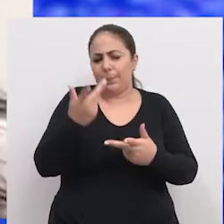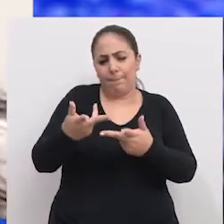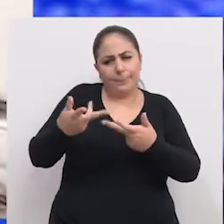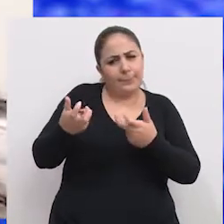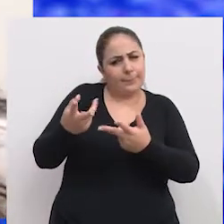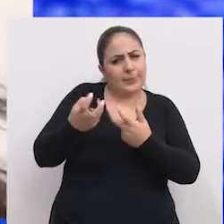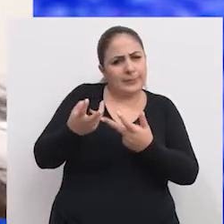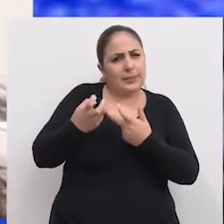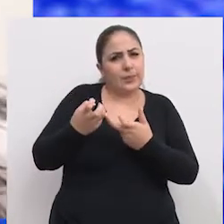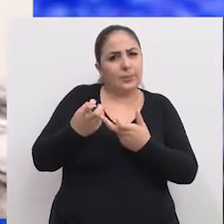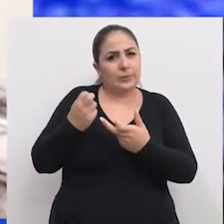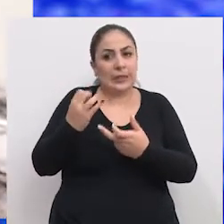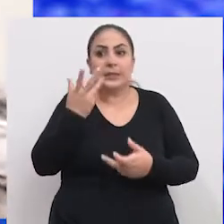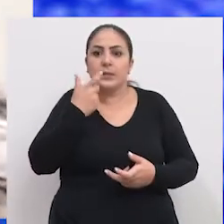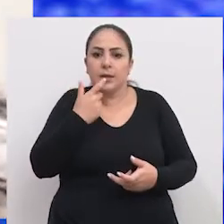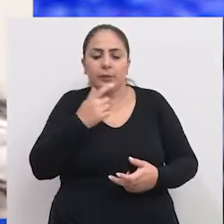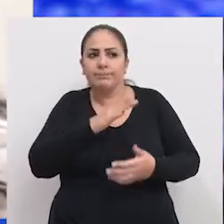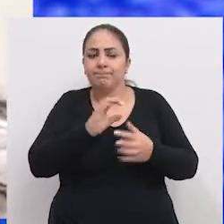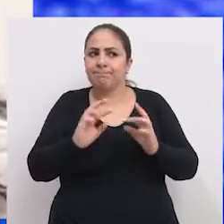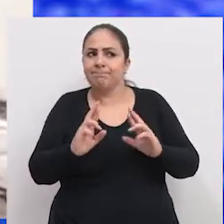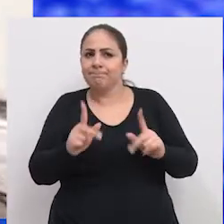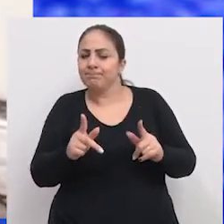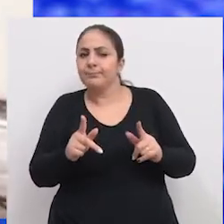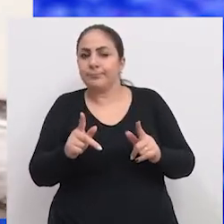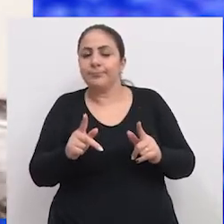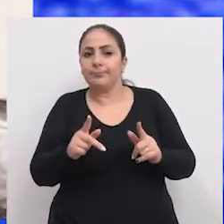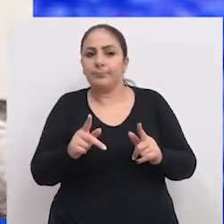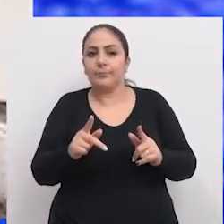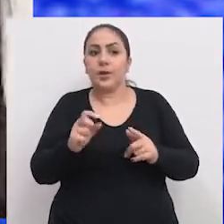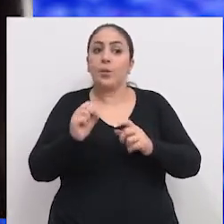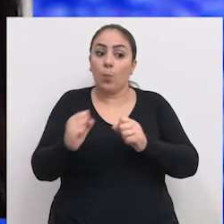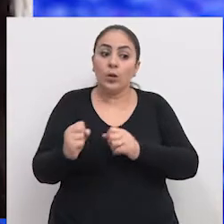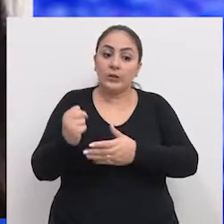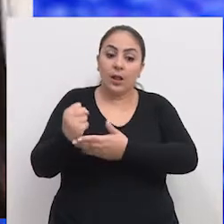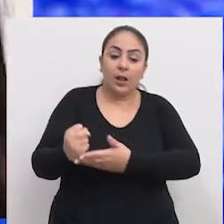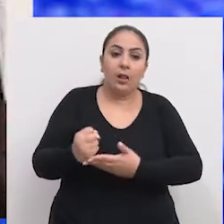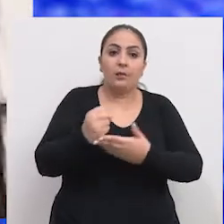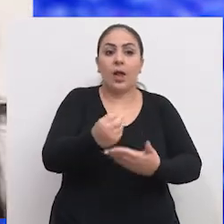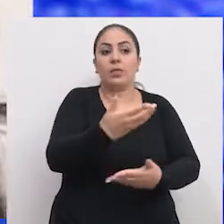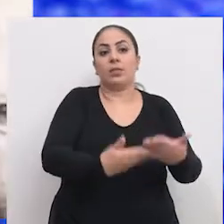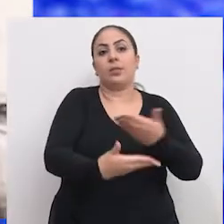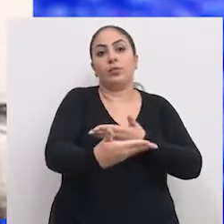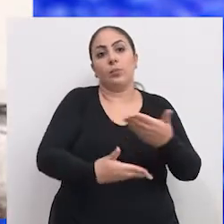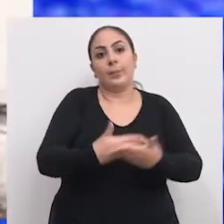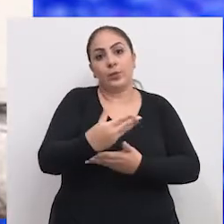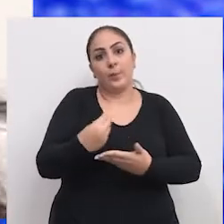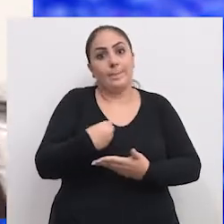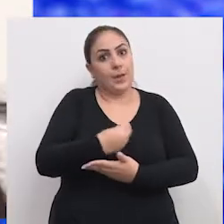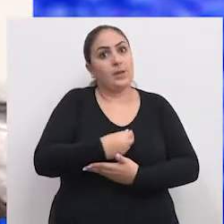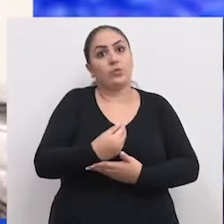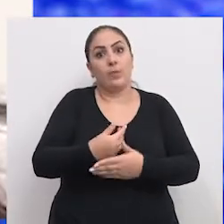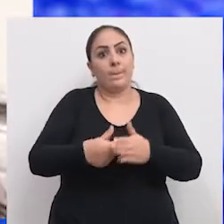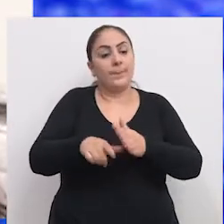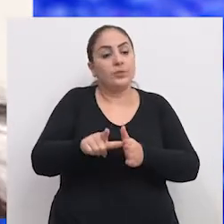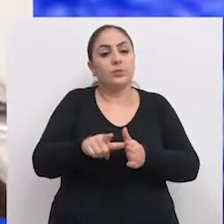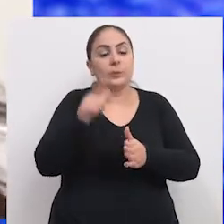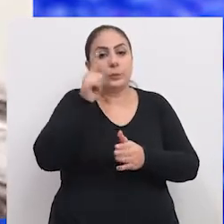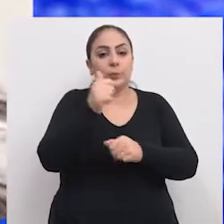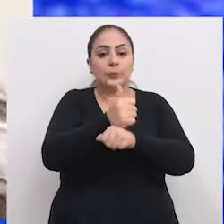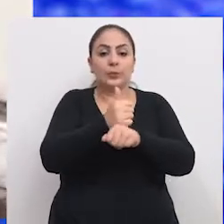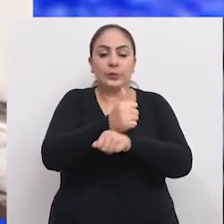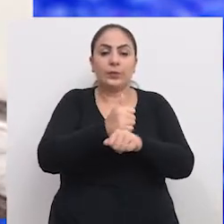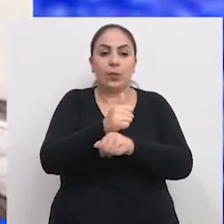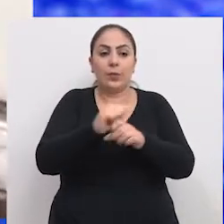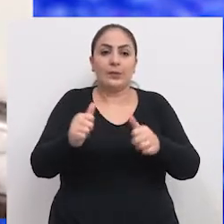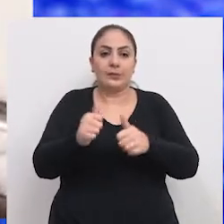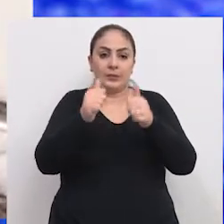caso percebam algum desses sintomas na criança, não é? Procurar o atendimento o quanto antes para que um